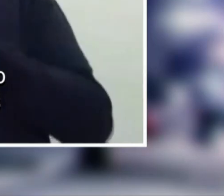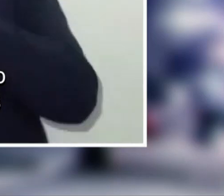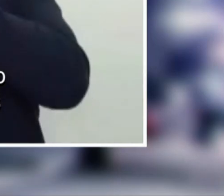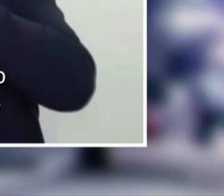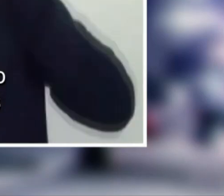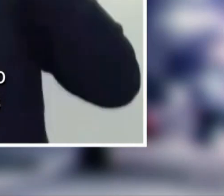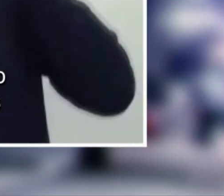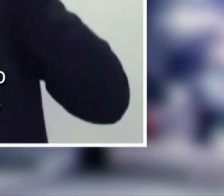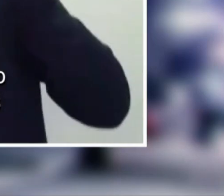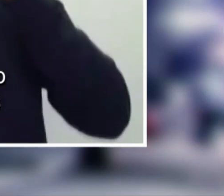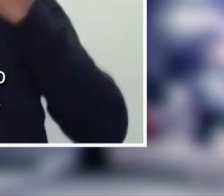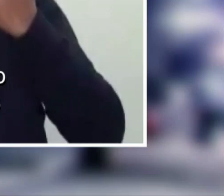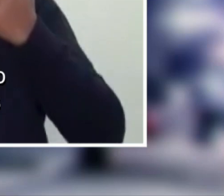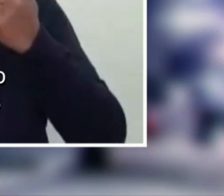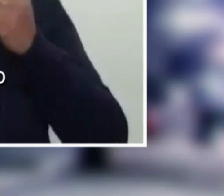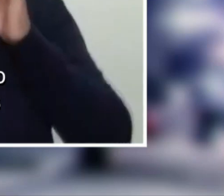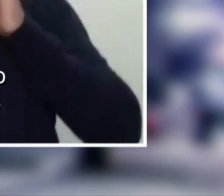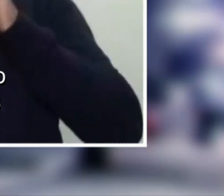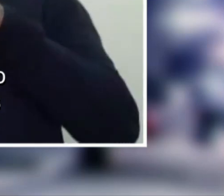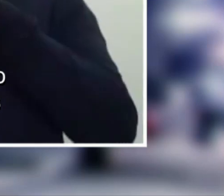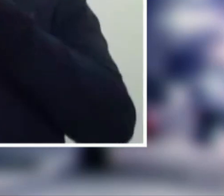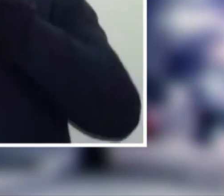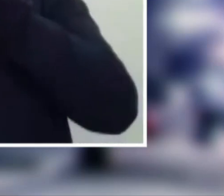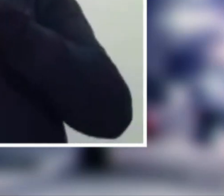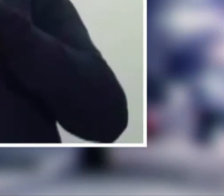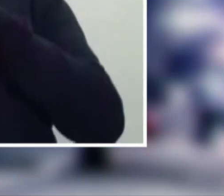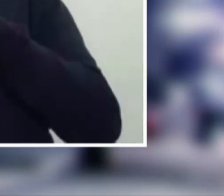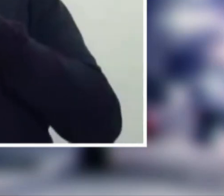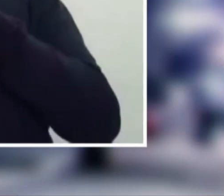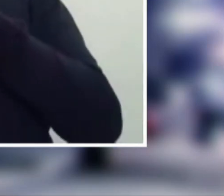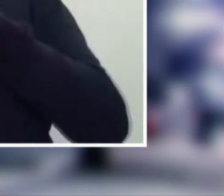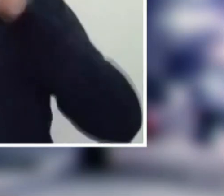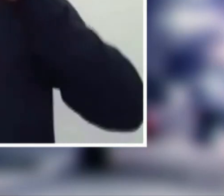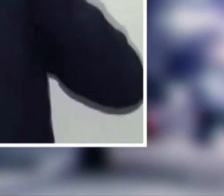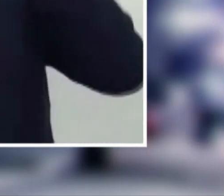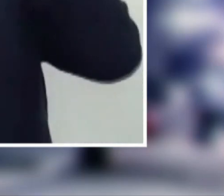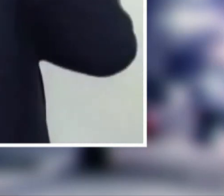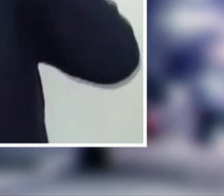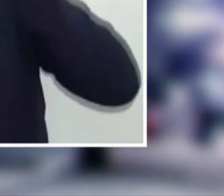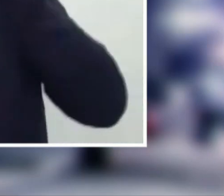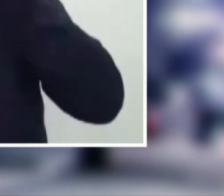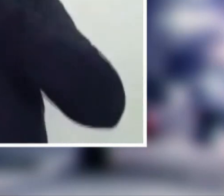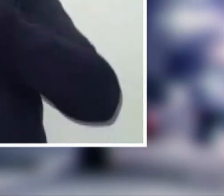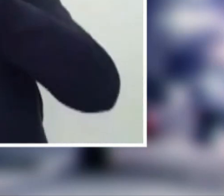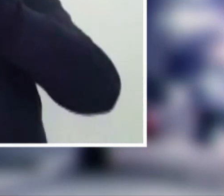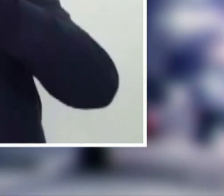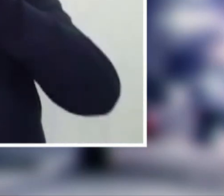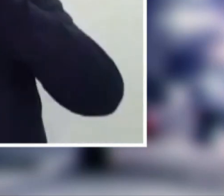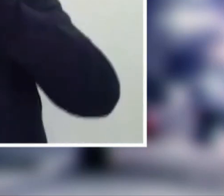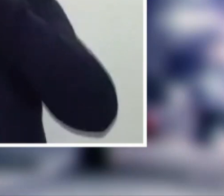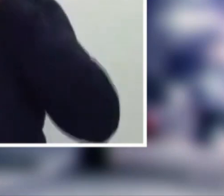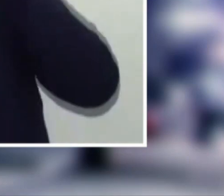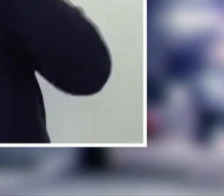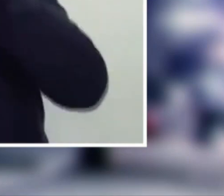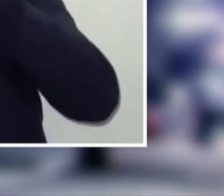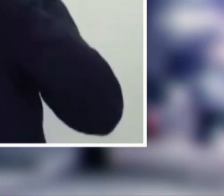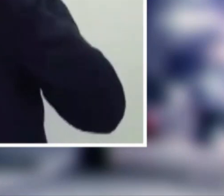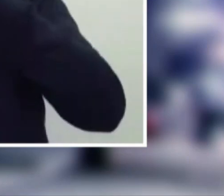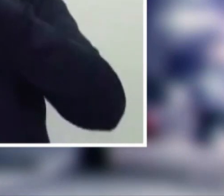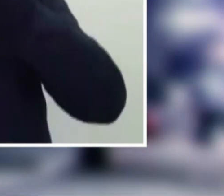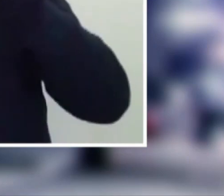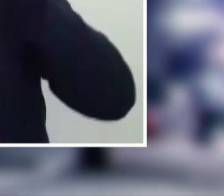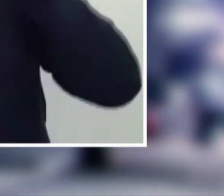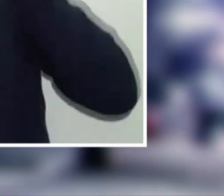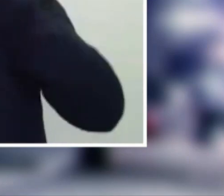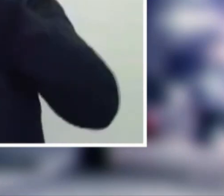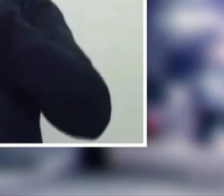para nos fazer companhia, porque outras pessoas não querem se comunicar comigo, já que eu me comunico através do TOC. E quando nós